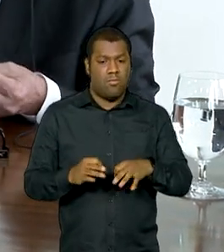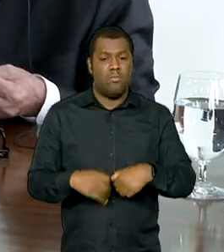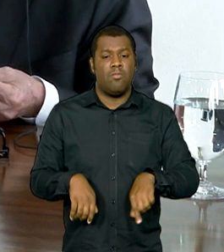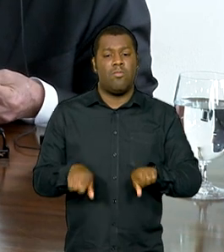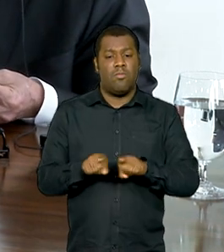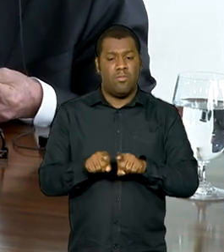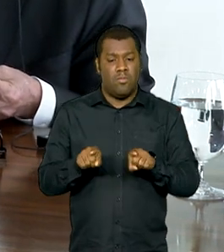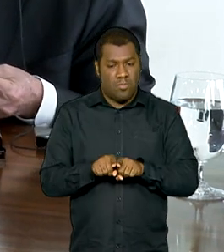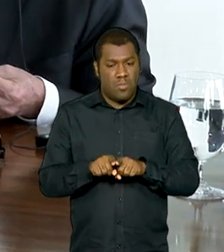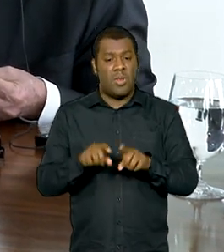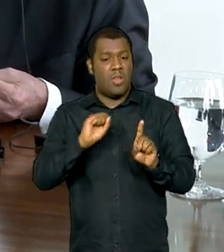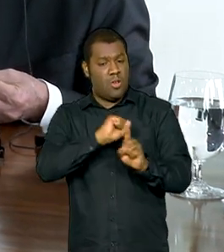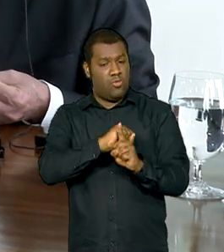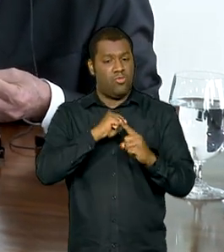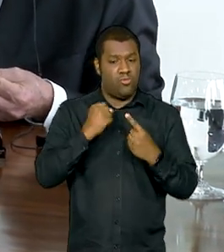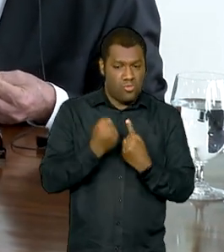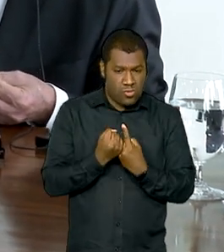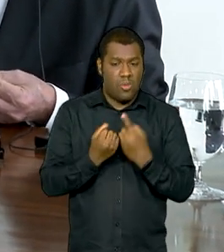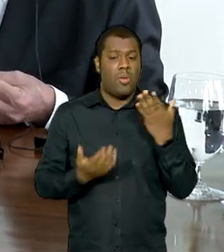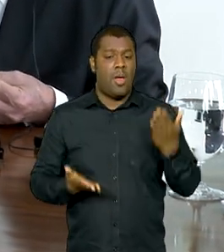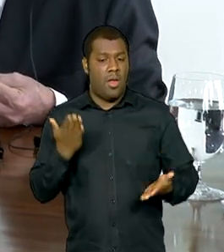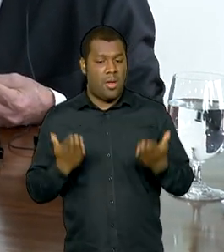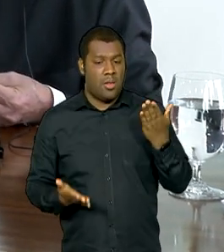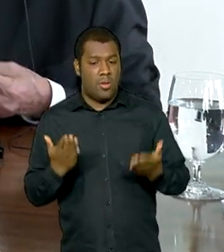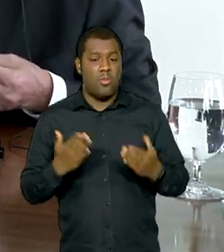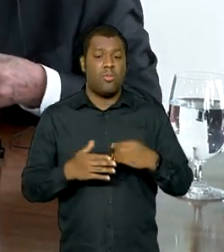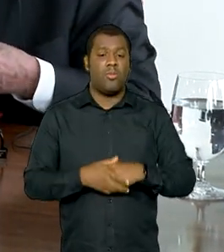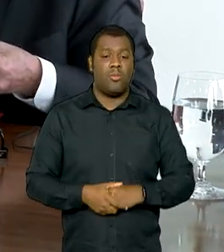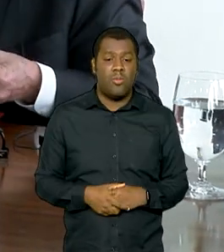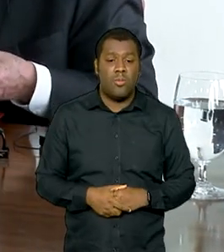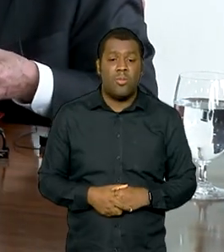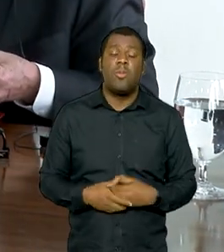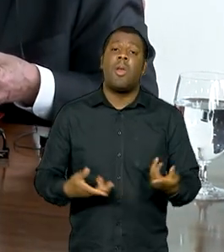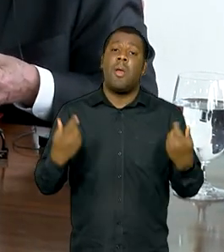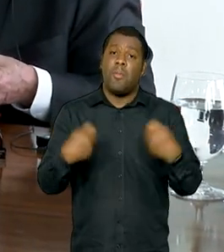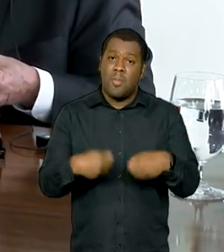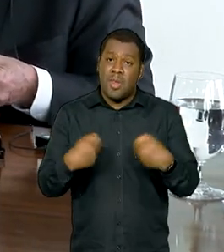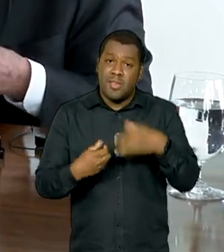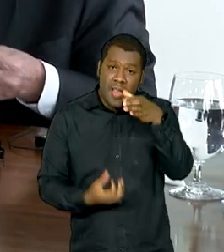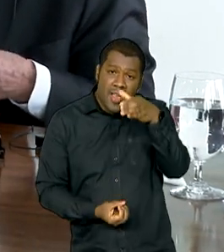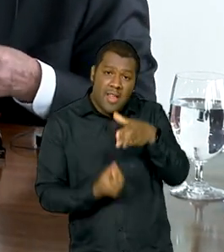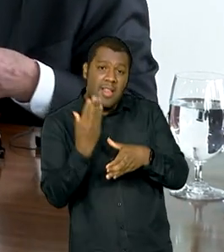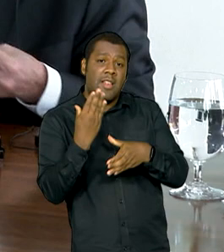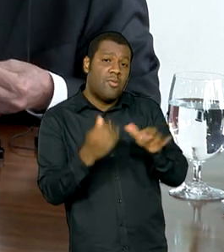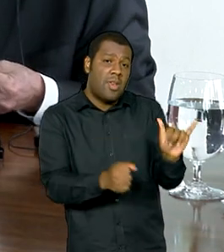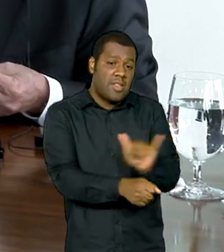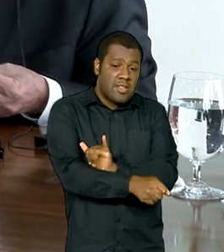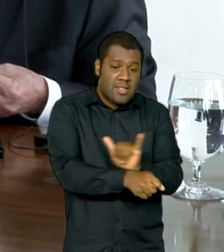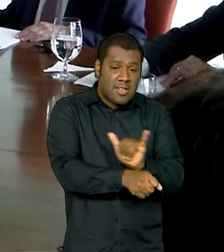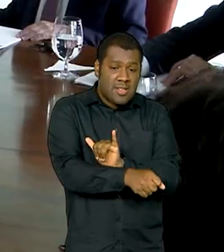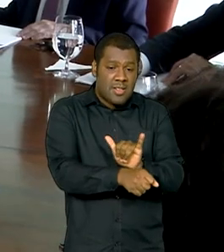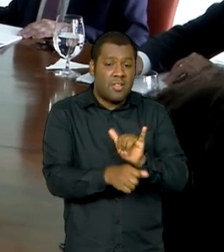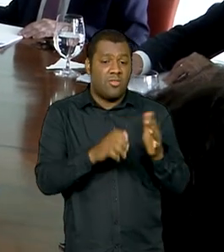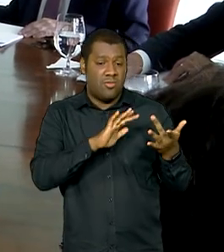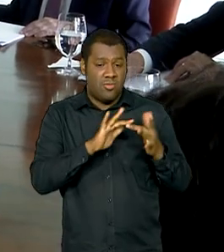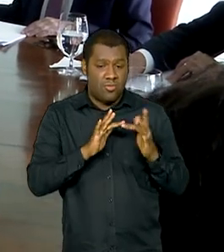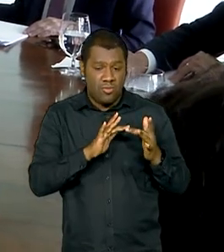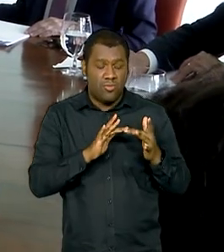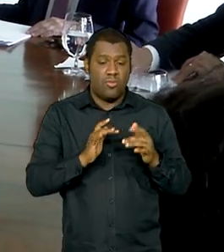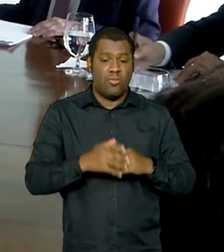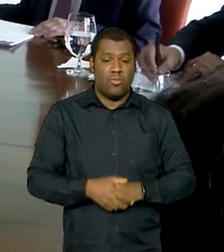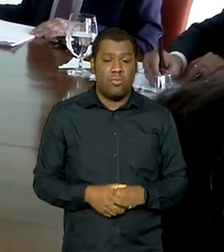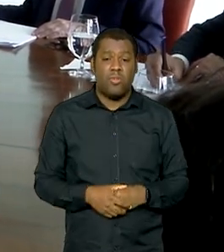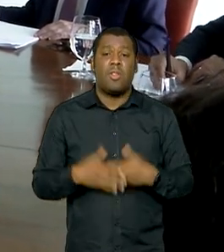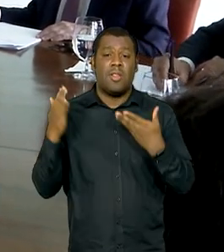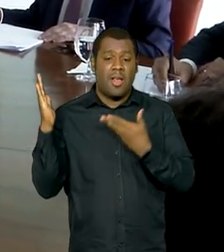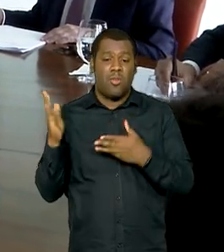estabilidade social e você precisa criar mercado para que essa coisa não aconteça. Ainda durante o